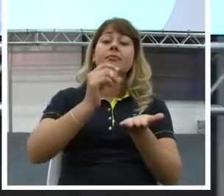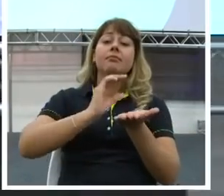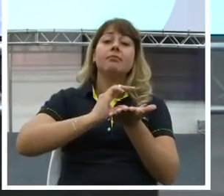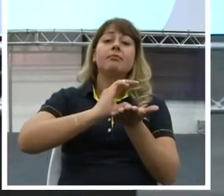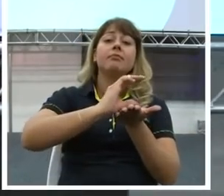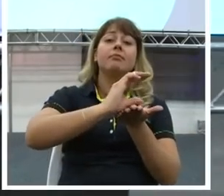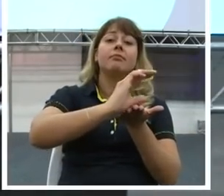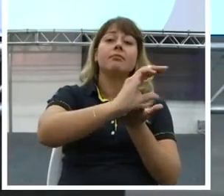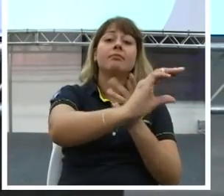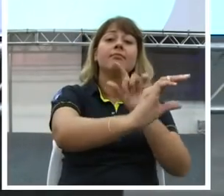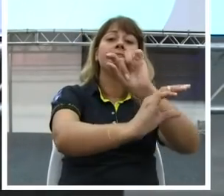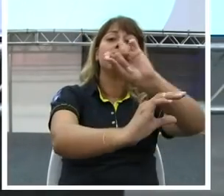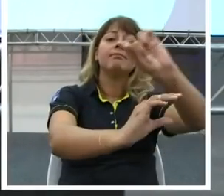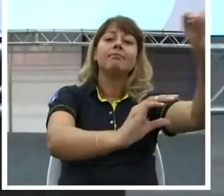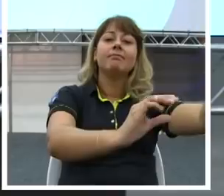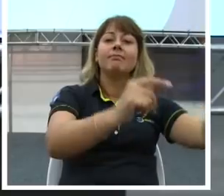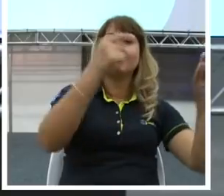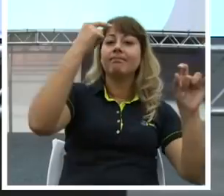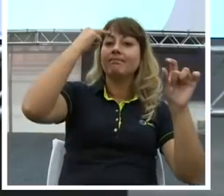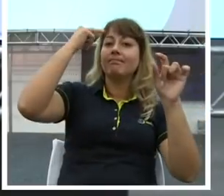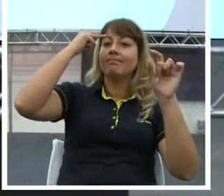De quem tem a mente milionária.